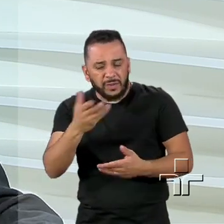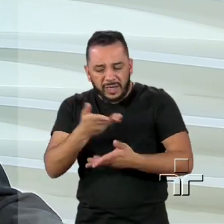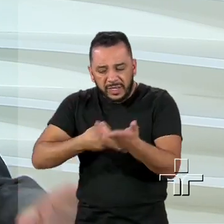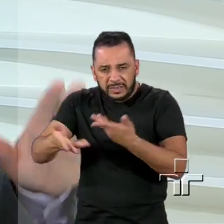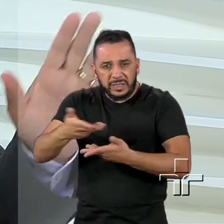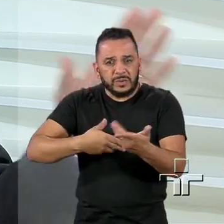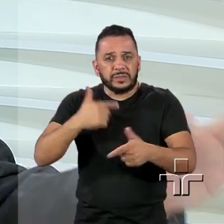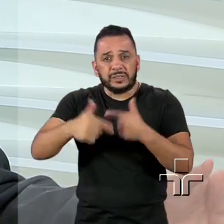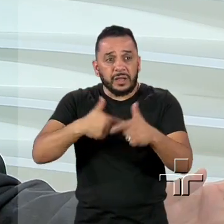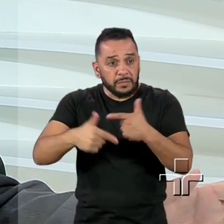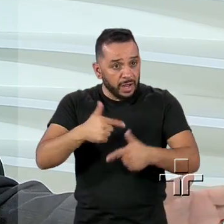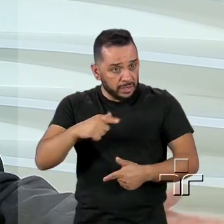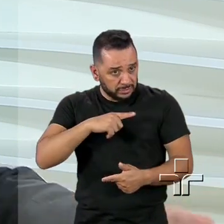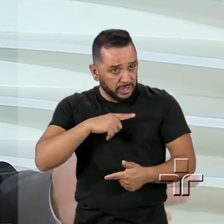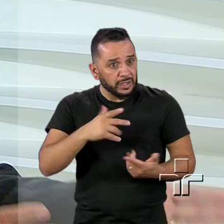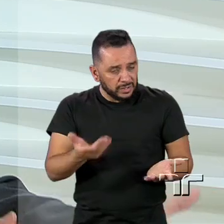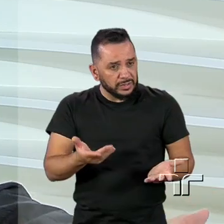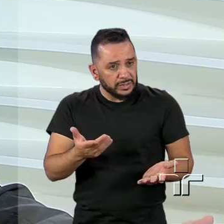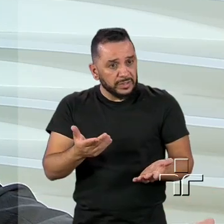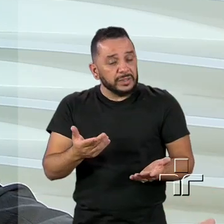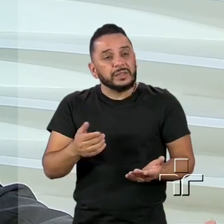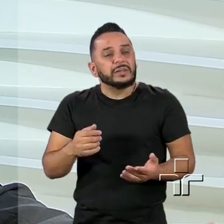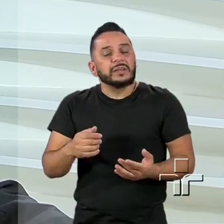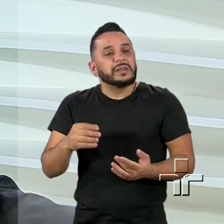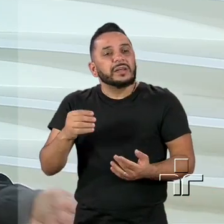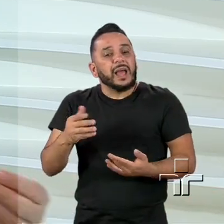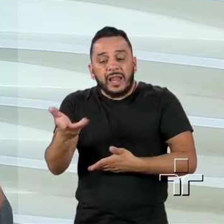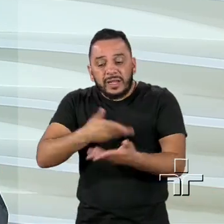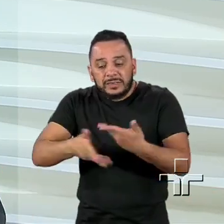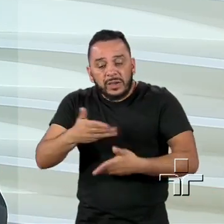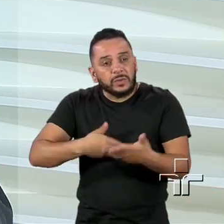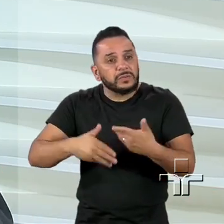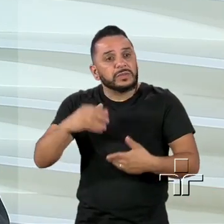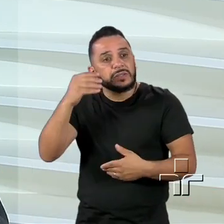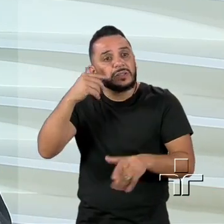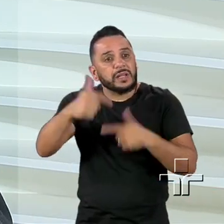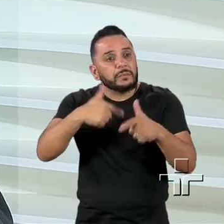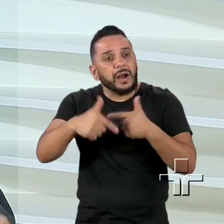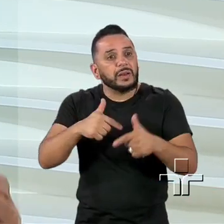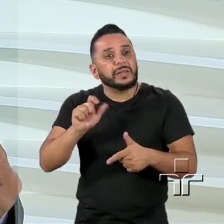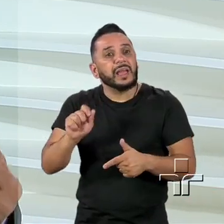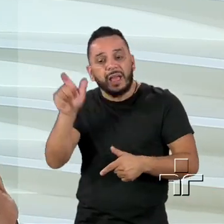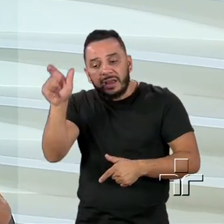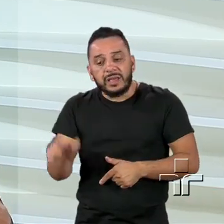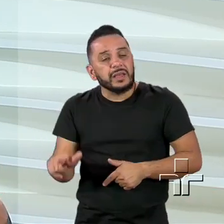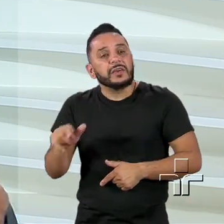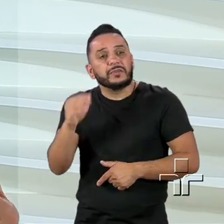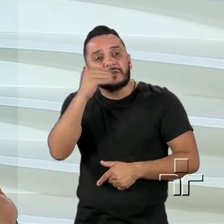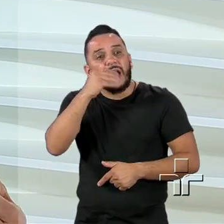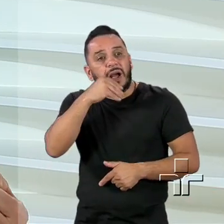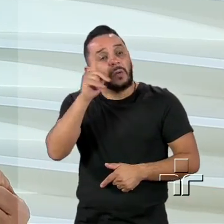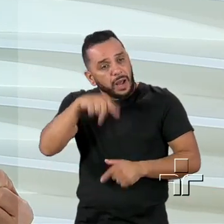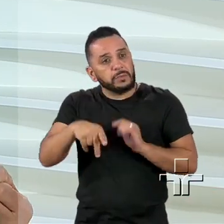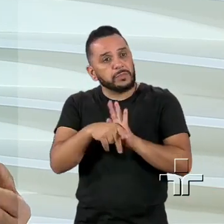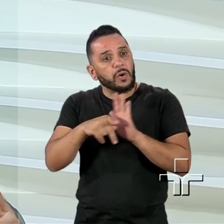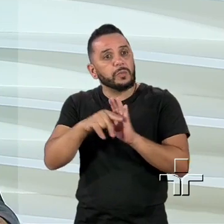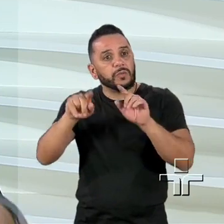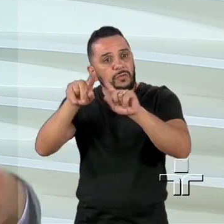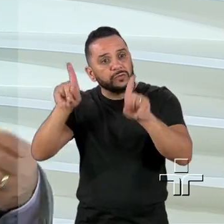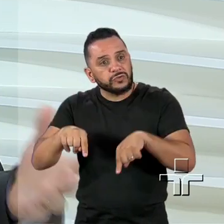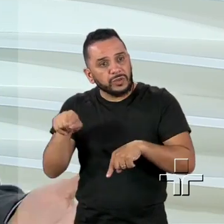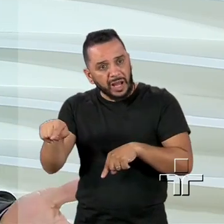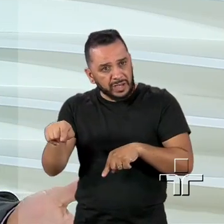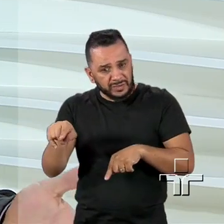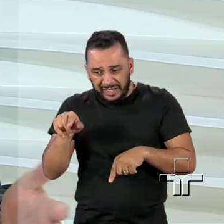trabalho. Ou seja, contra o lado mais fraco, que o trabalhador. Você dizer que o trabalhador individualmente vai